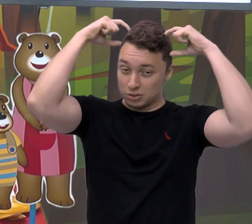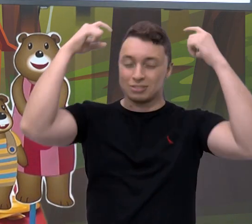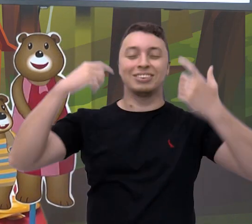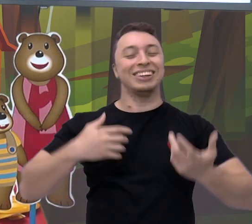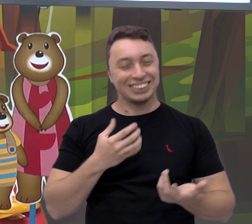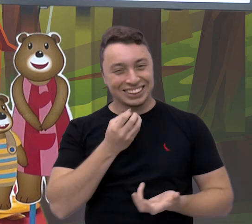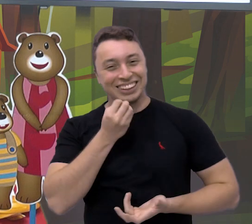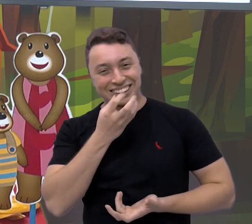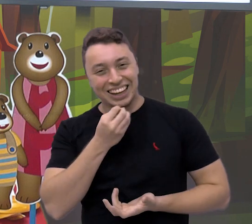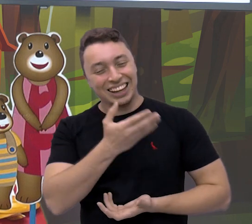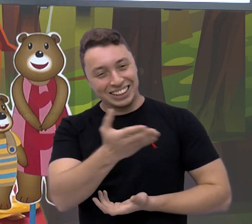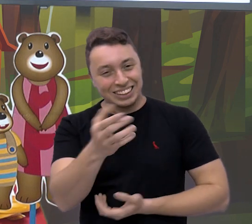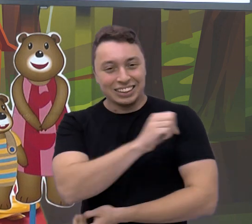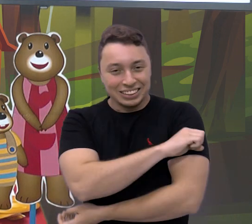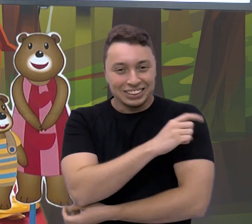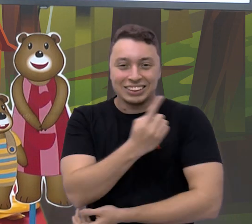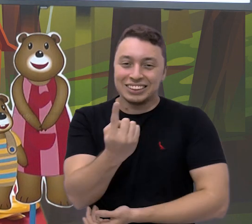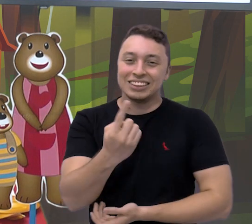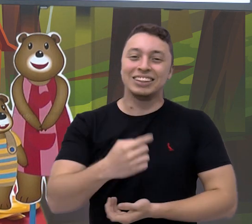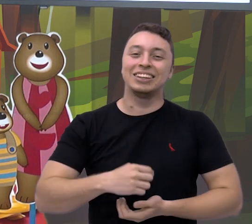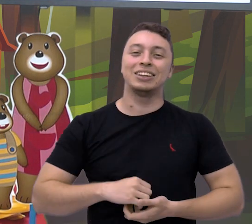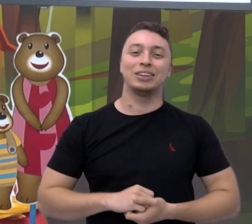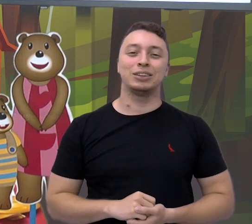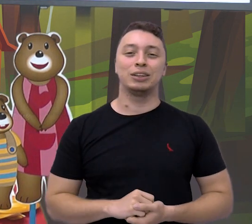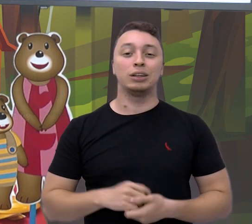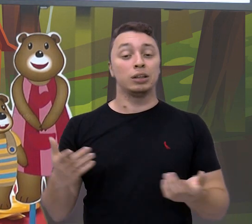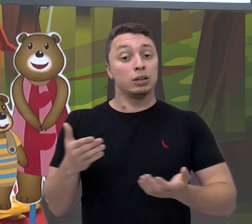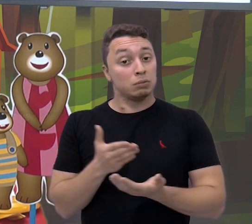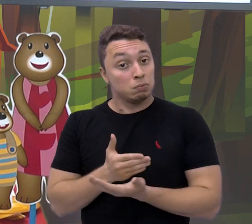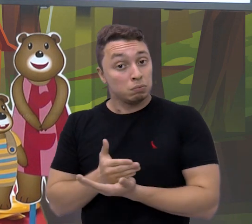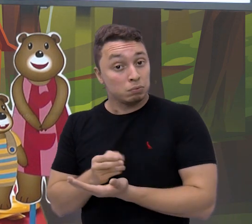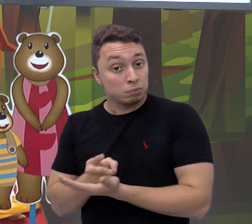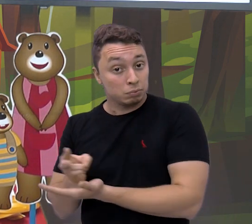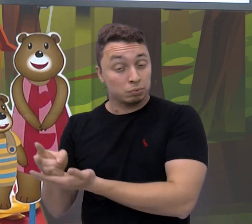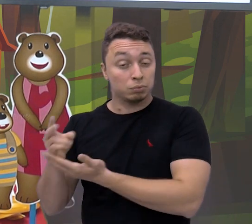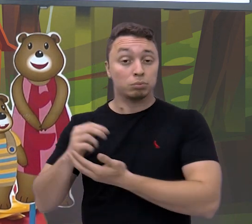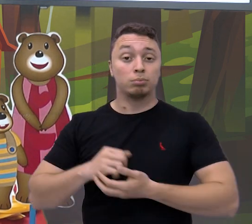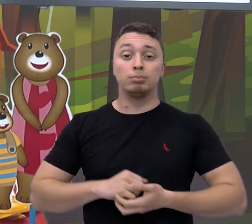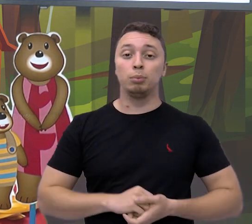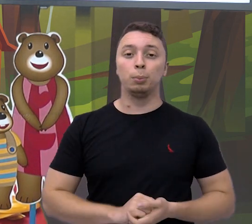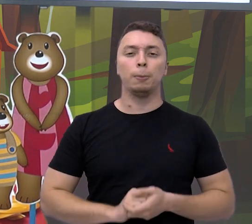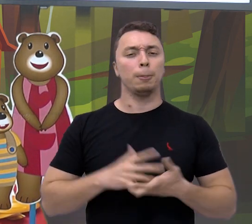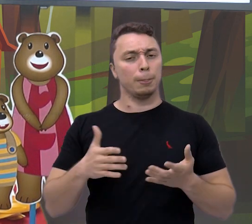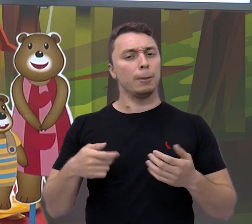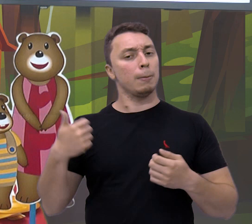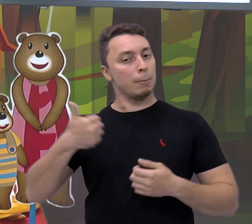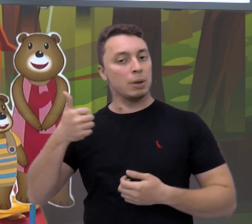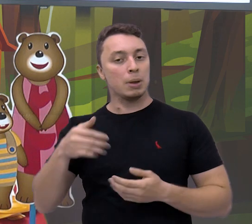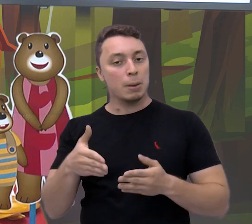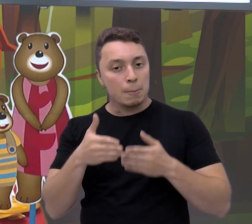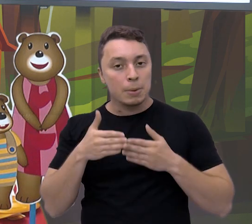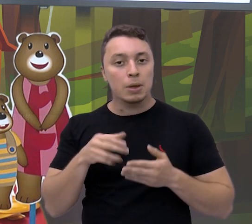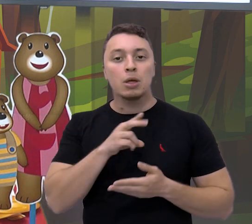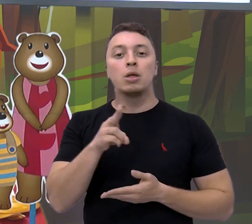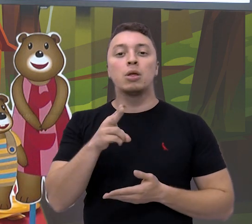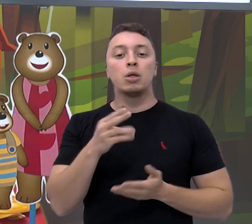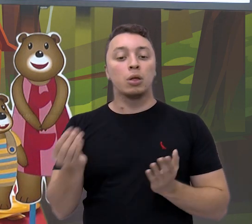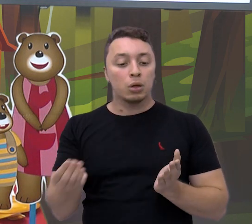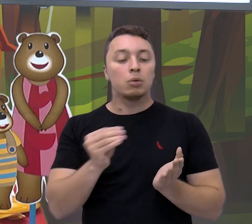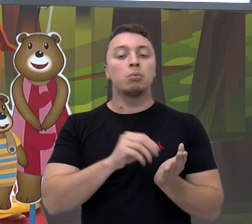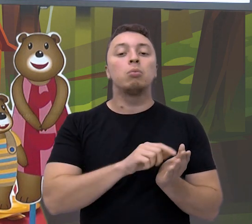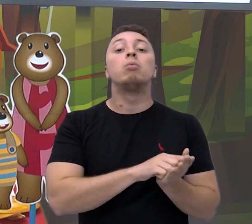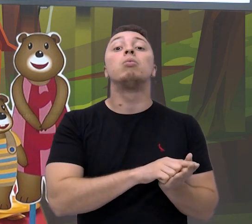Muito bem, Pré-1! Então, hoje, para a gente dar continuidade, primeiro eu já quero pedir que vocês coloquem aí, né, o